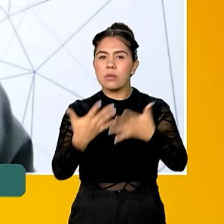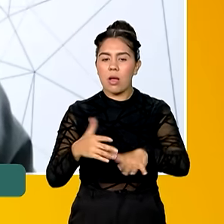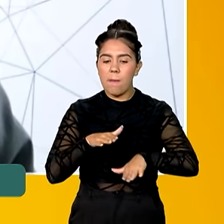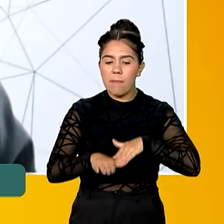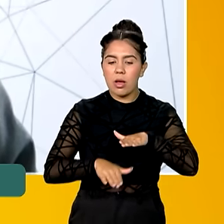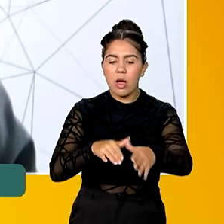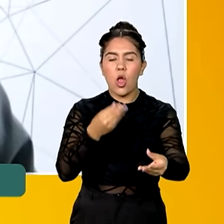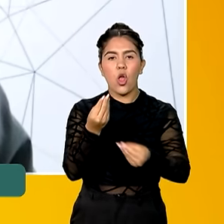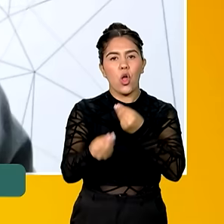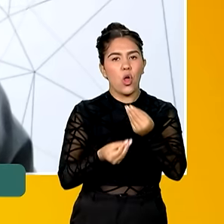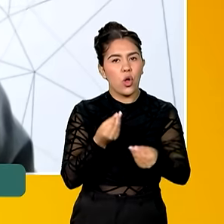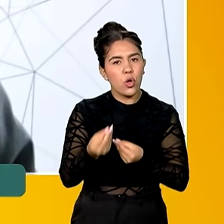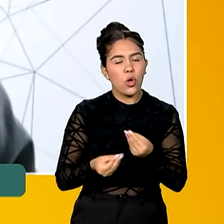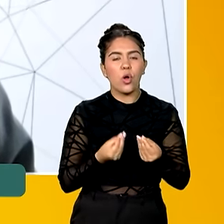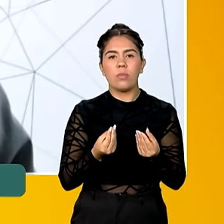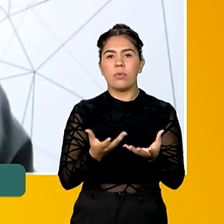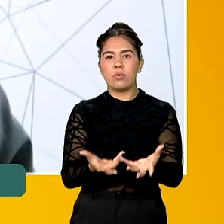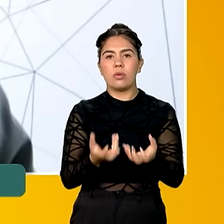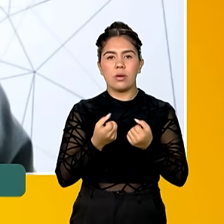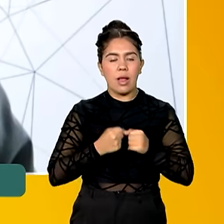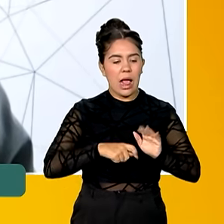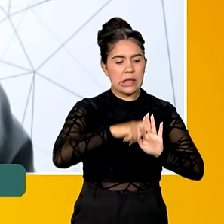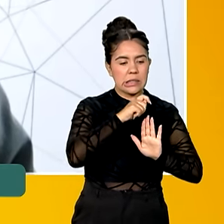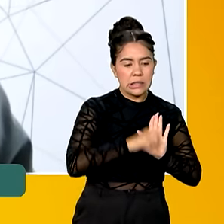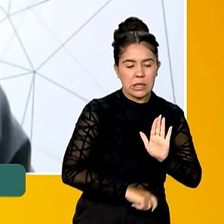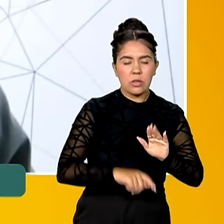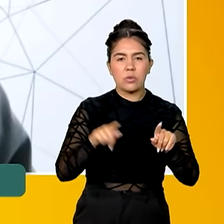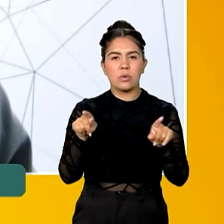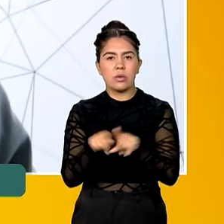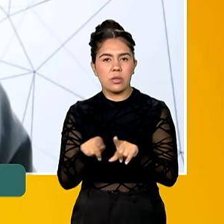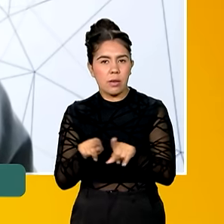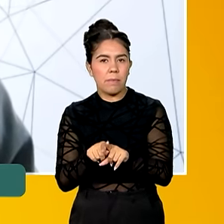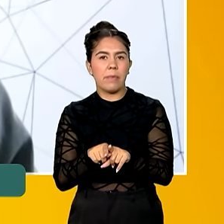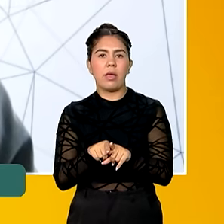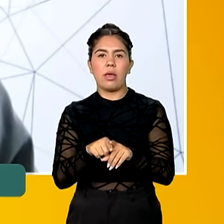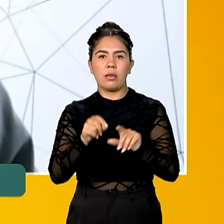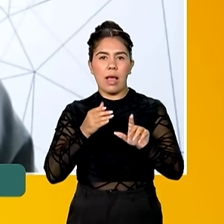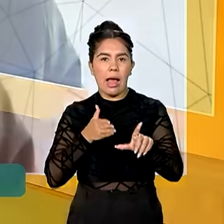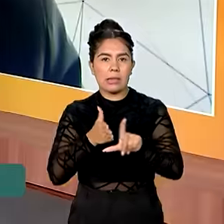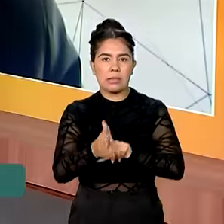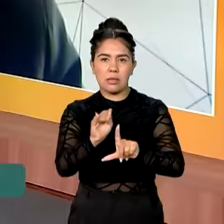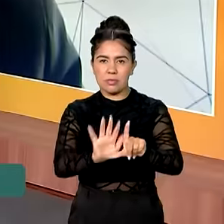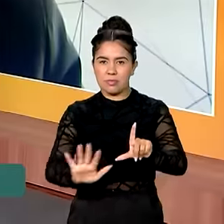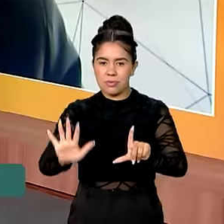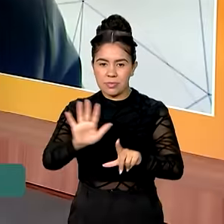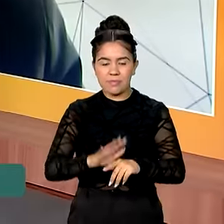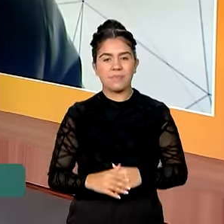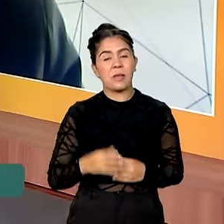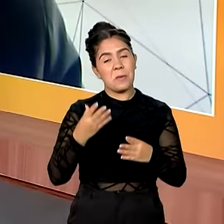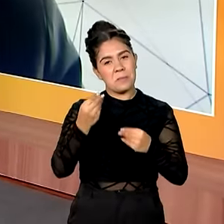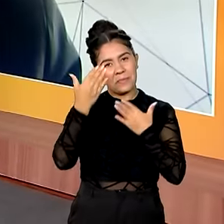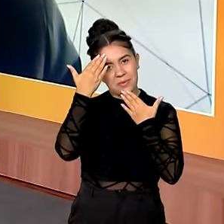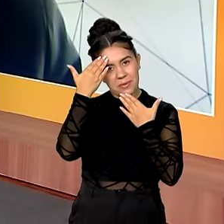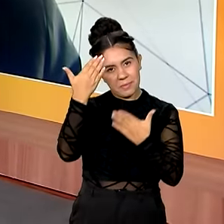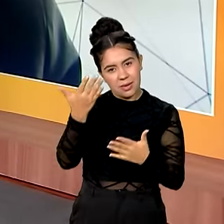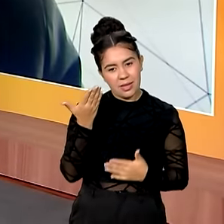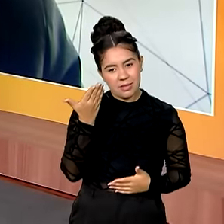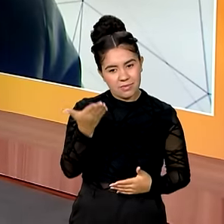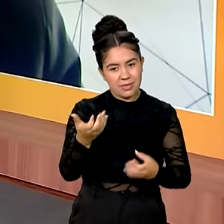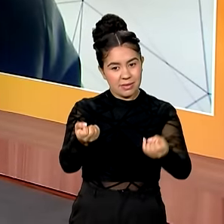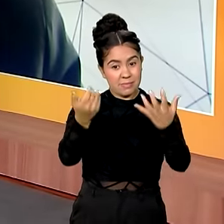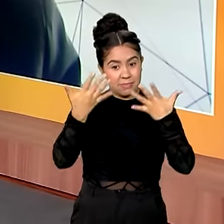ferramentas, prova de vida, assinatura eletrônica, conta da UBR. É isso. Agradeço imensamente os